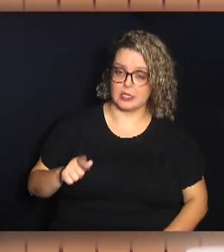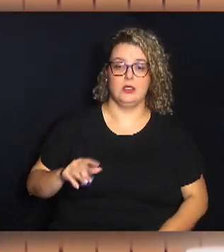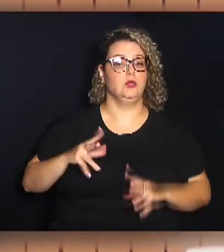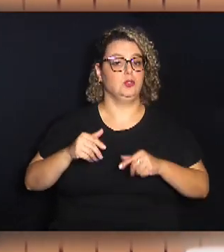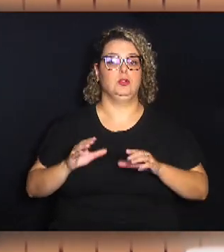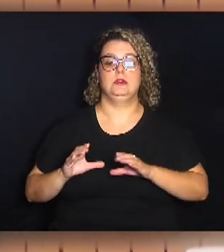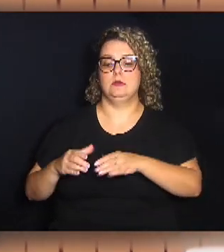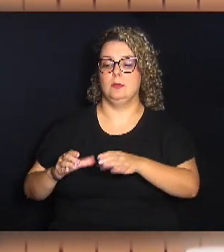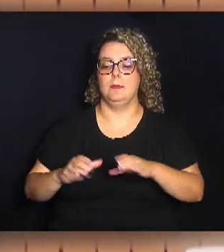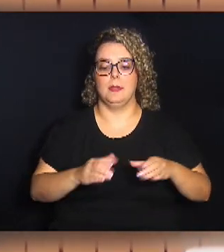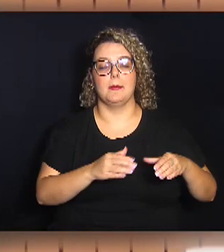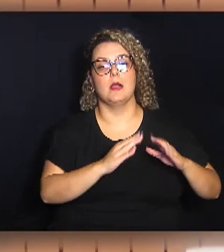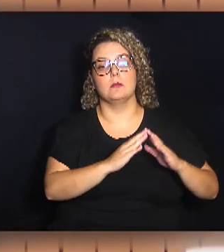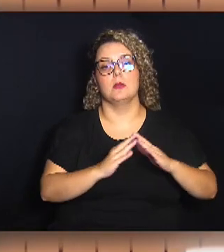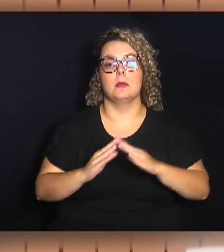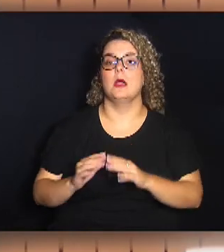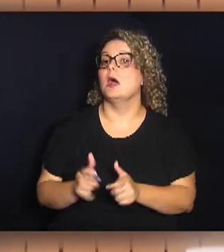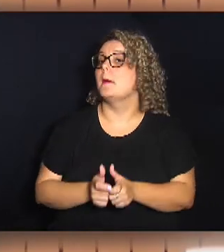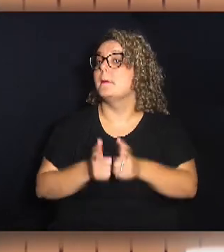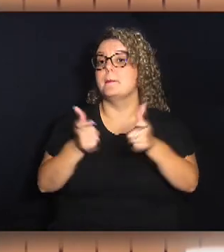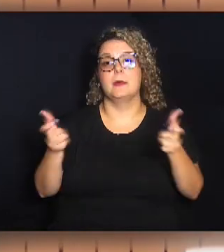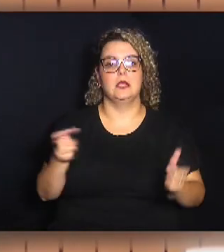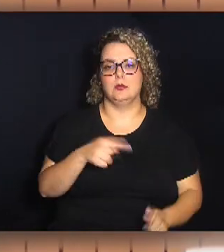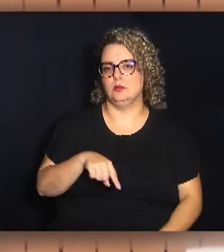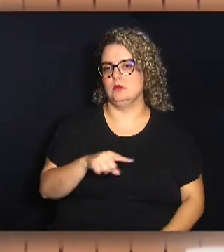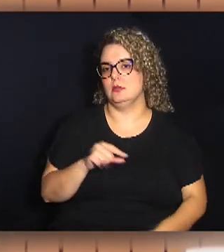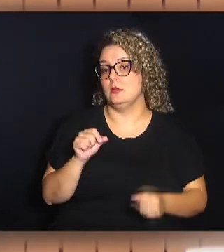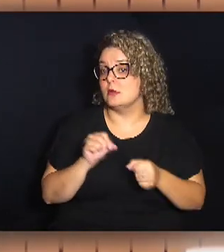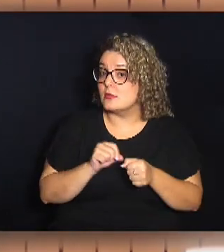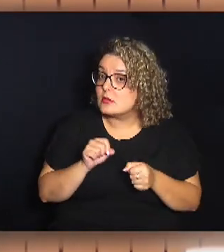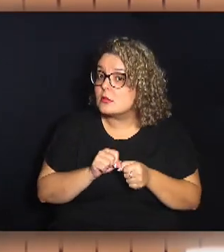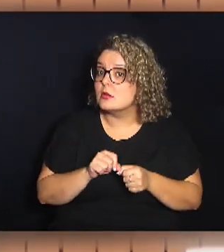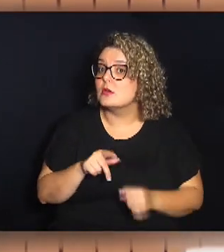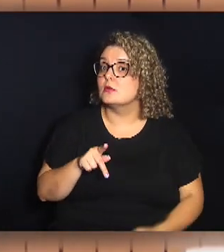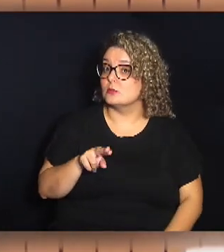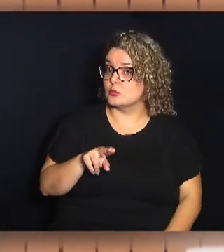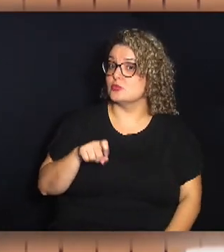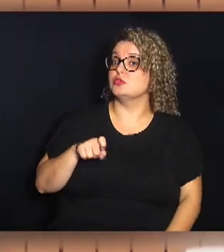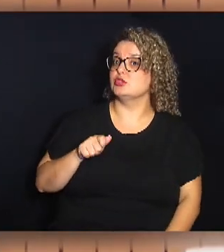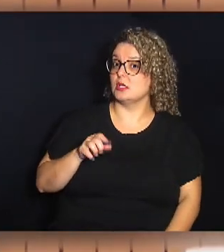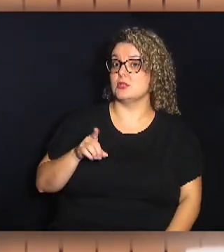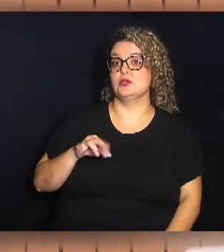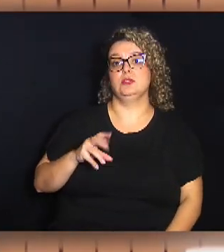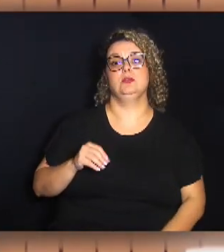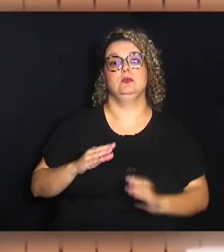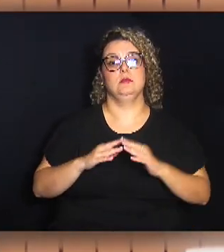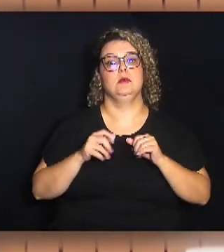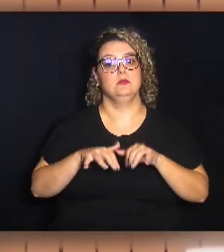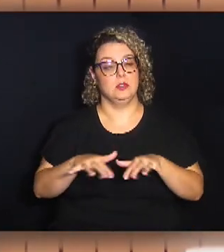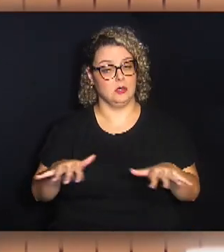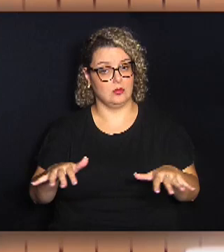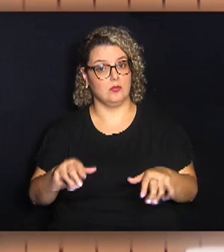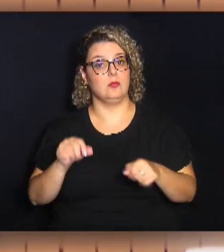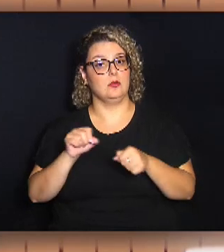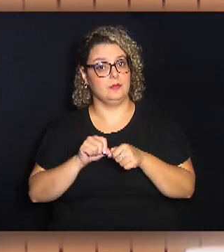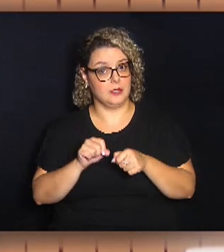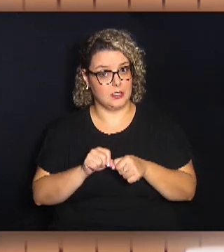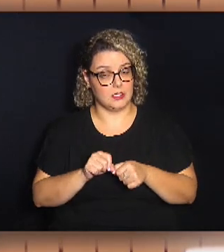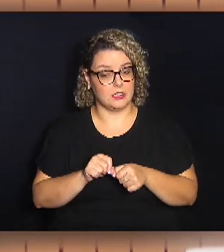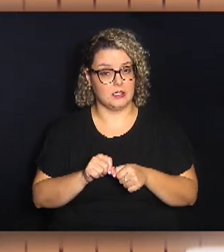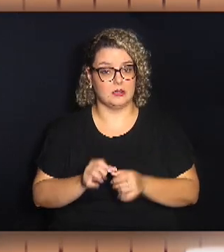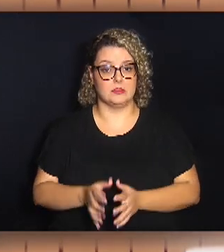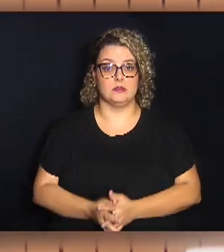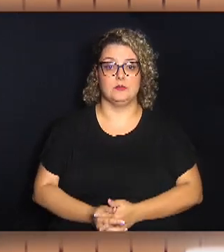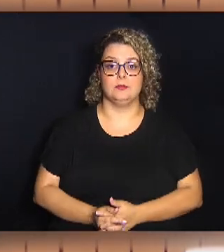habitacionais, a maioria deles foram feitos puxadinhos, foram ampliados, foi feita ampliação e